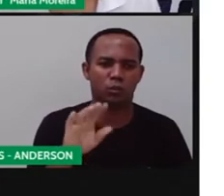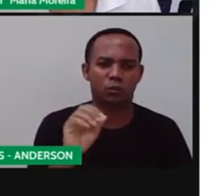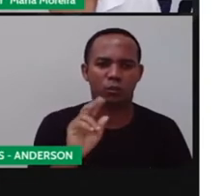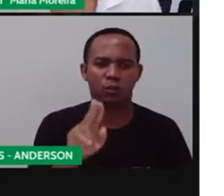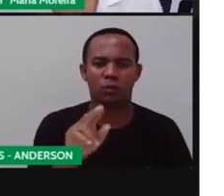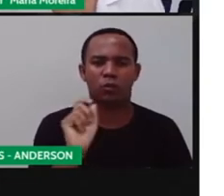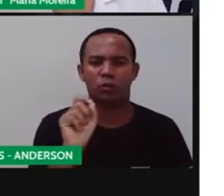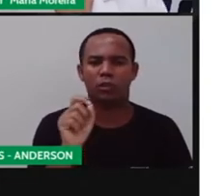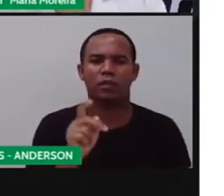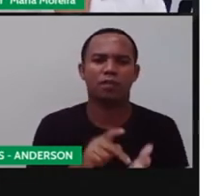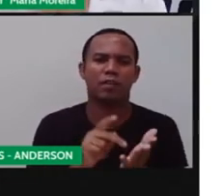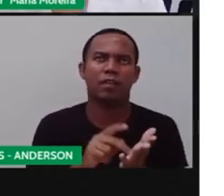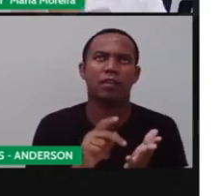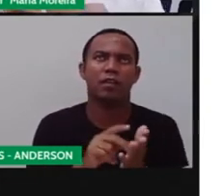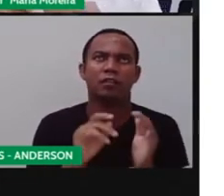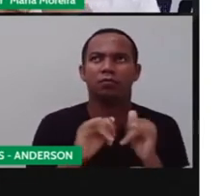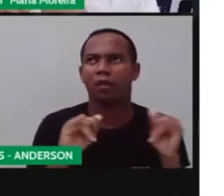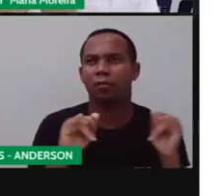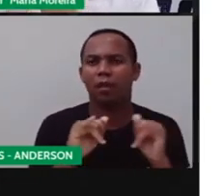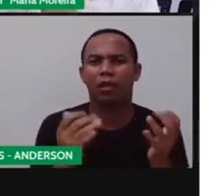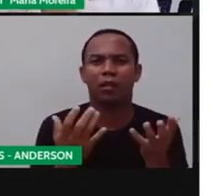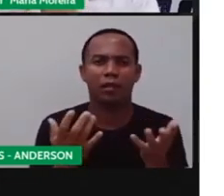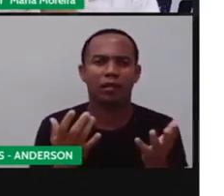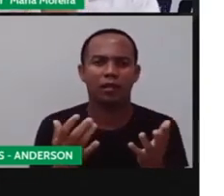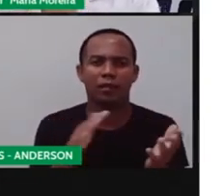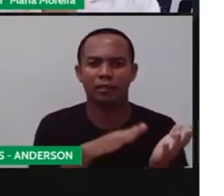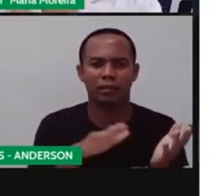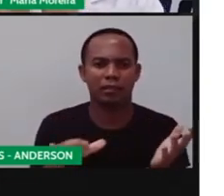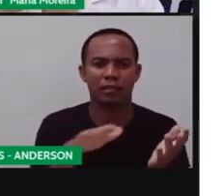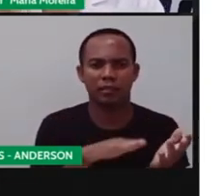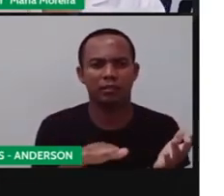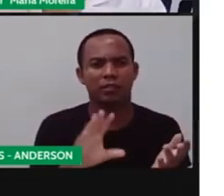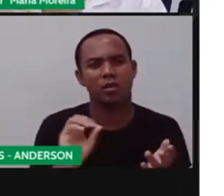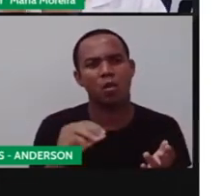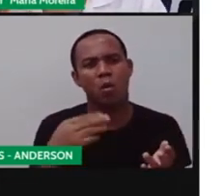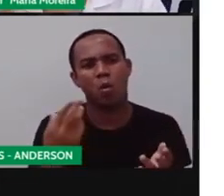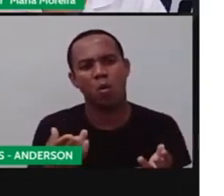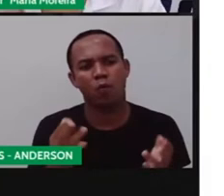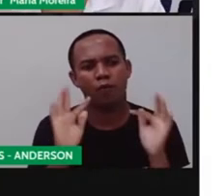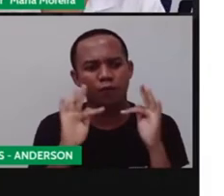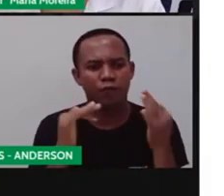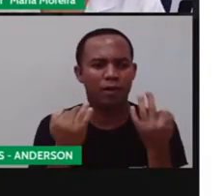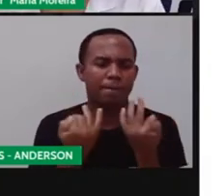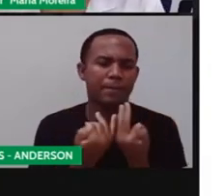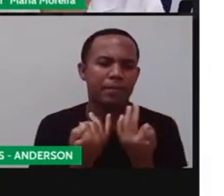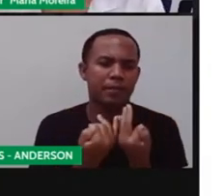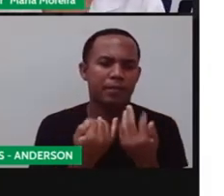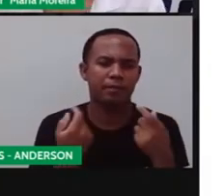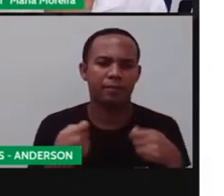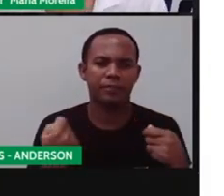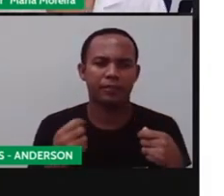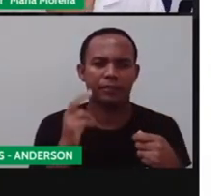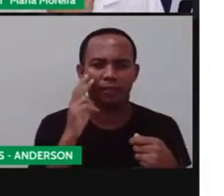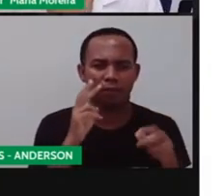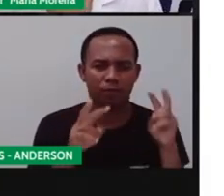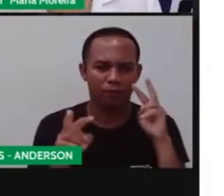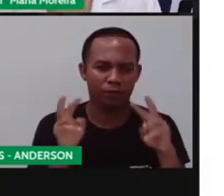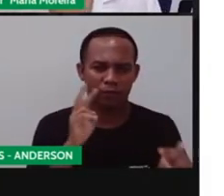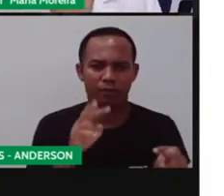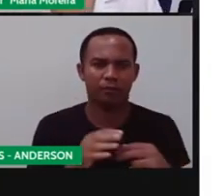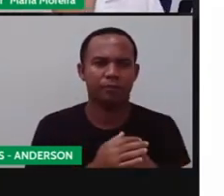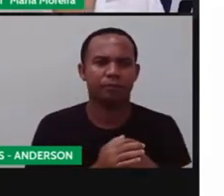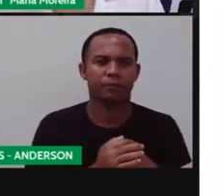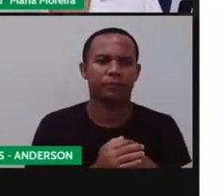na verdade, tem que ser direcionado para a criança ou o adulto, ele precisa acompanhar essa criança. O adulto